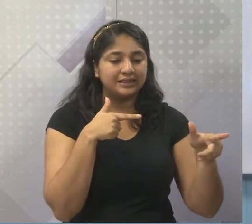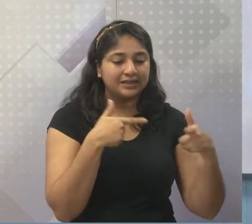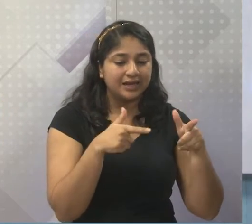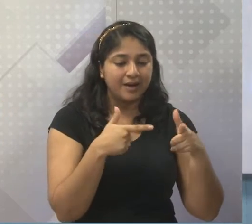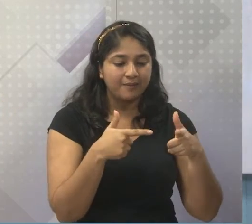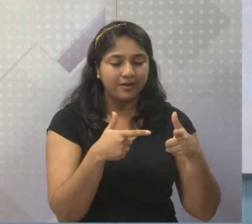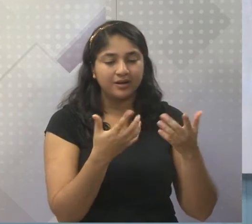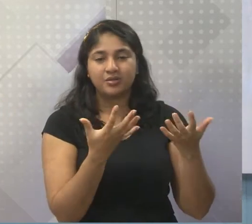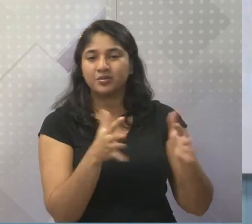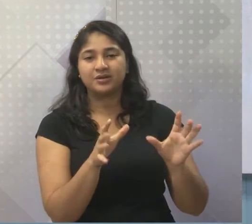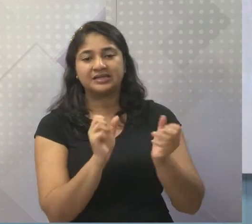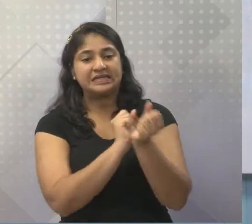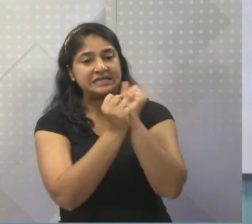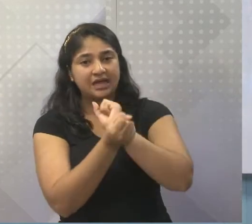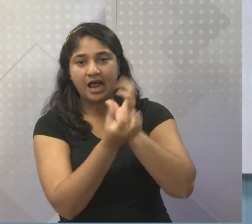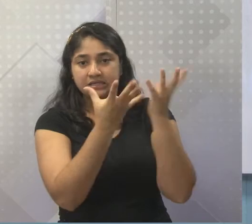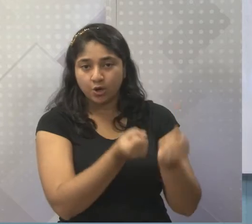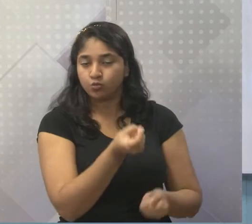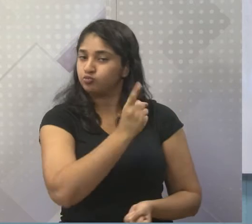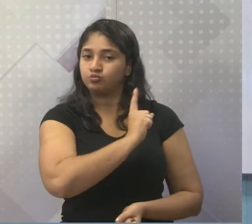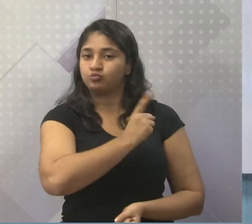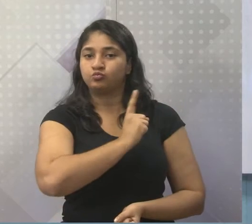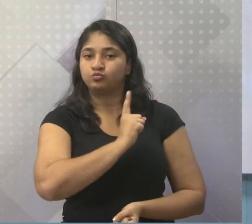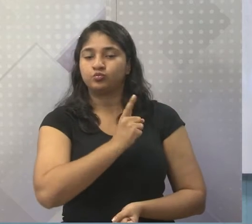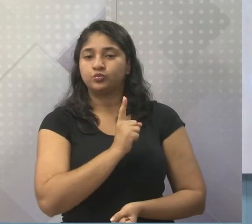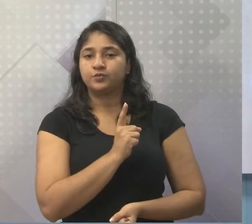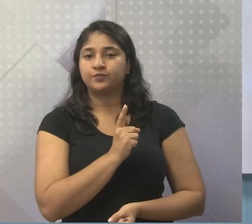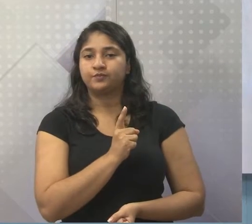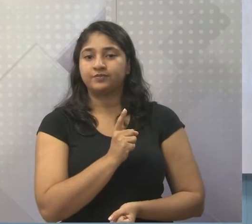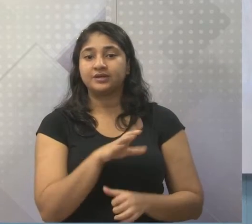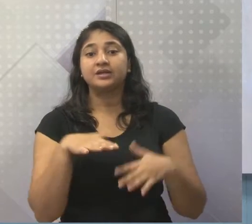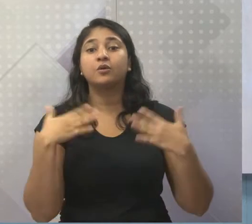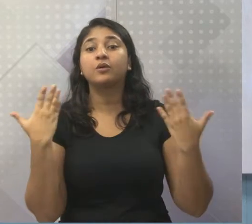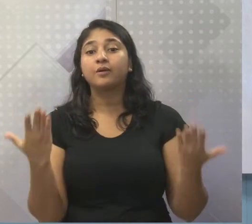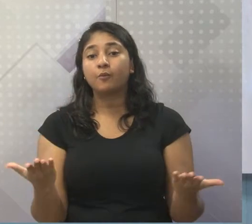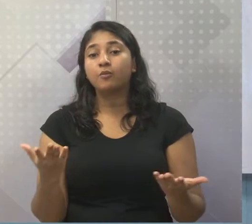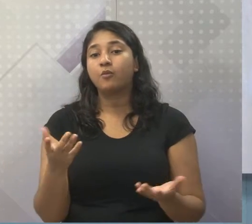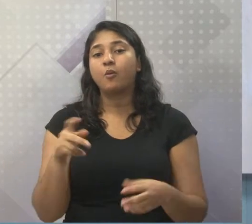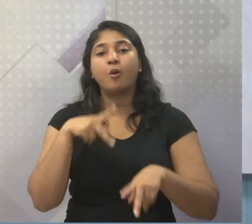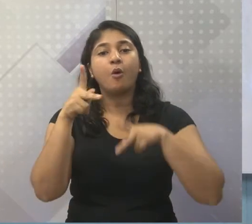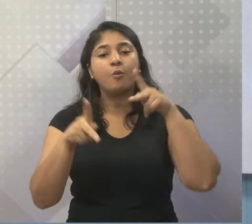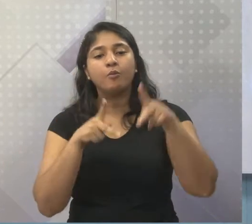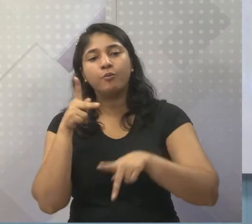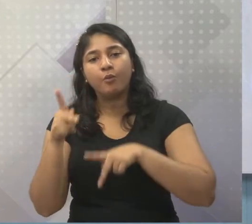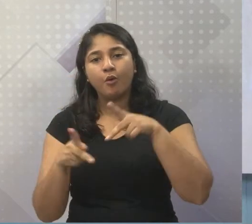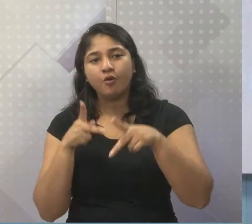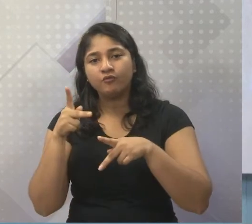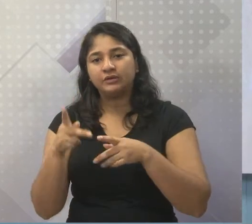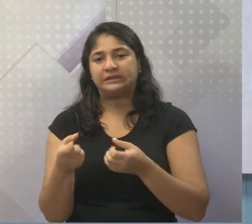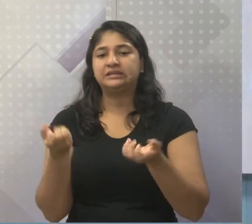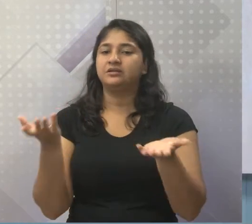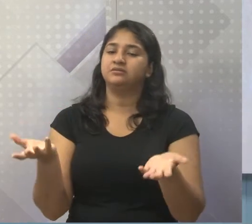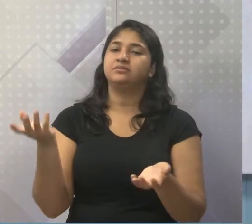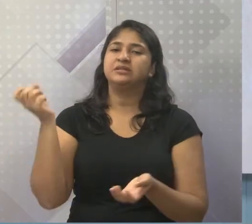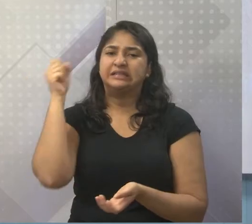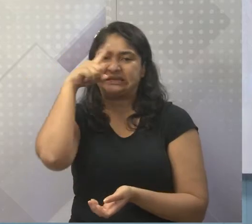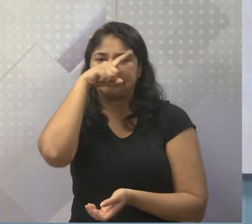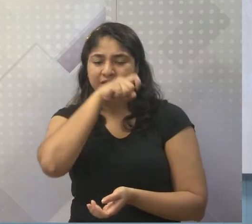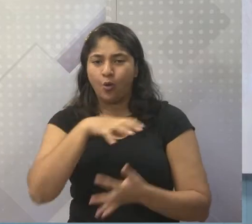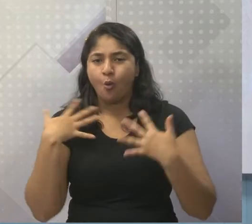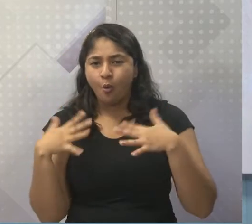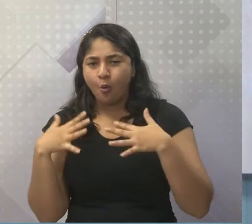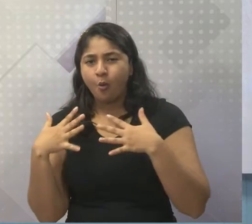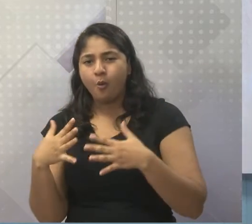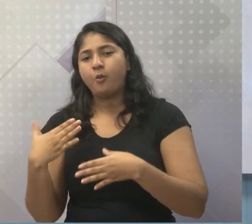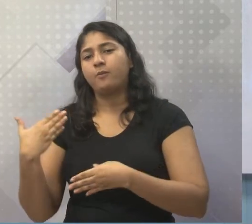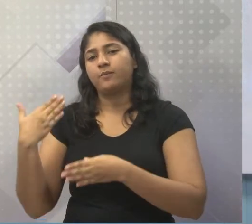ser escravizados, eles não aceitaram. E aí, quem trabalhou? Quem ficou com a barra pesada da construção